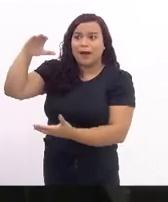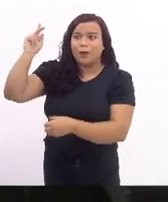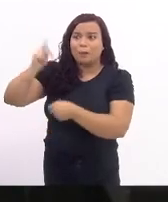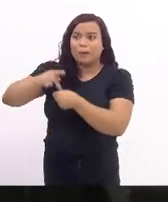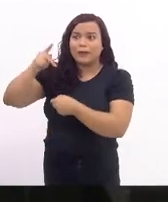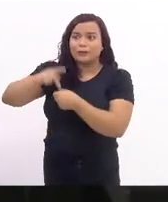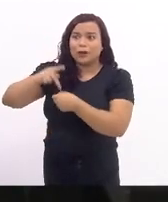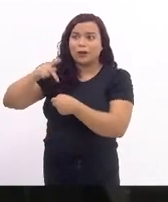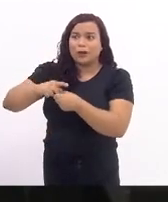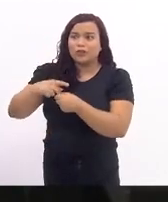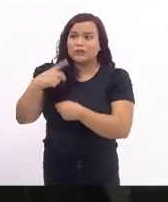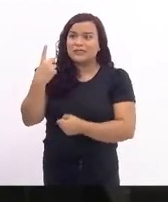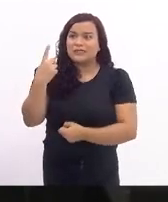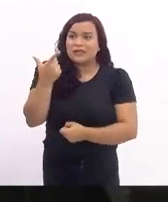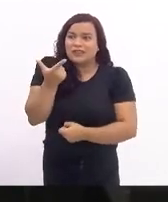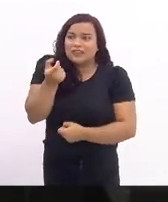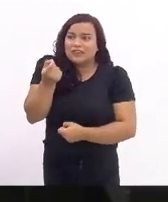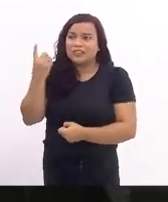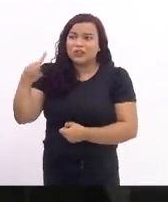dólares.